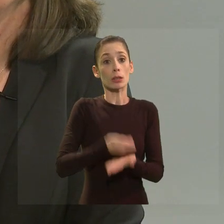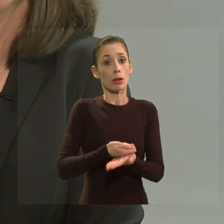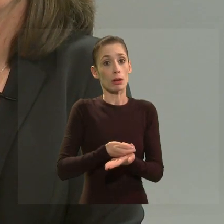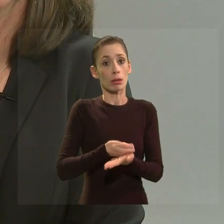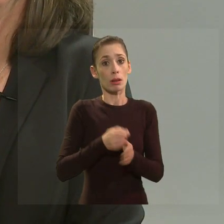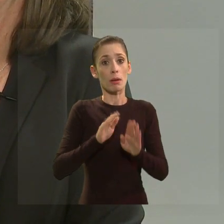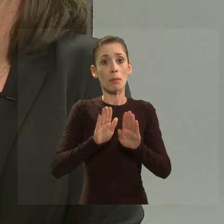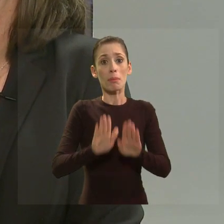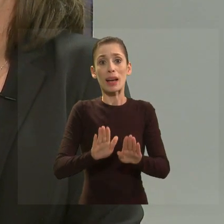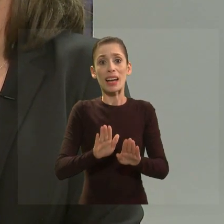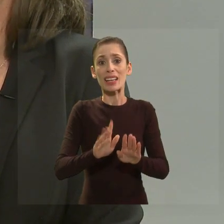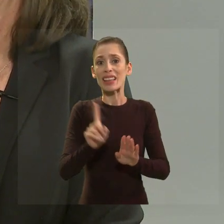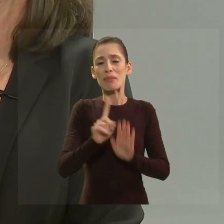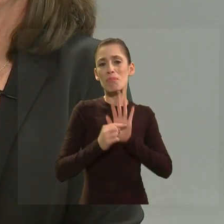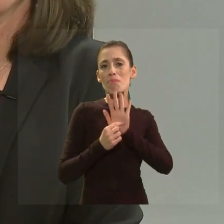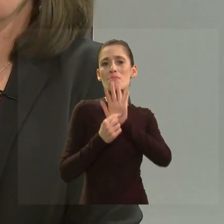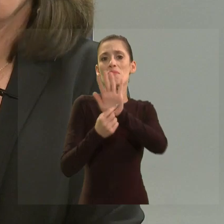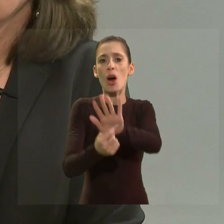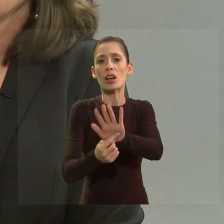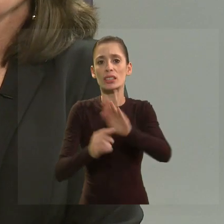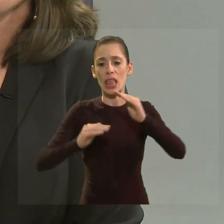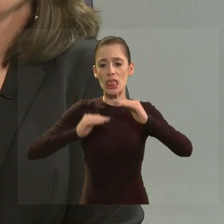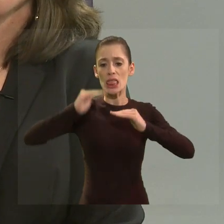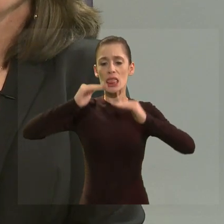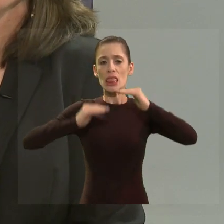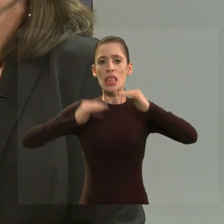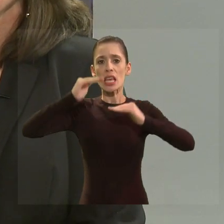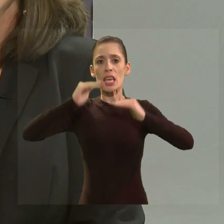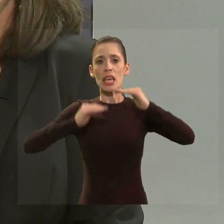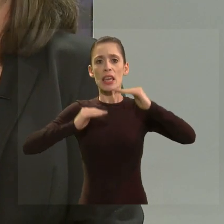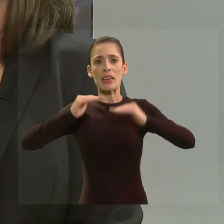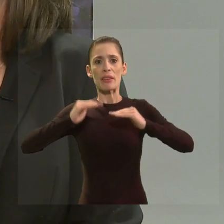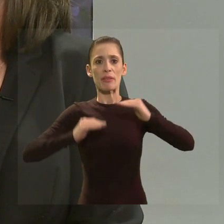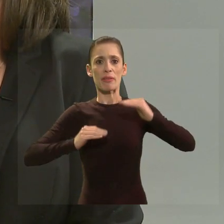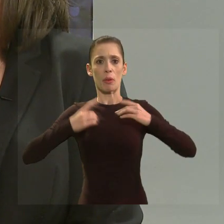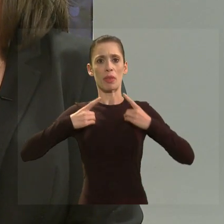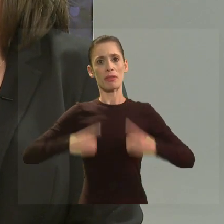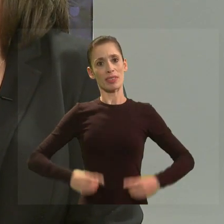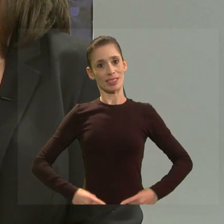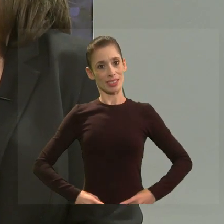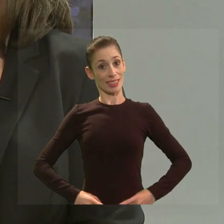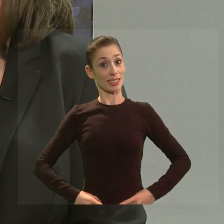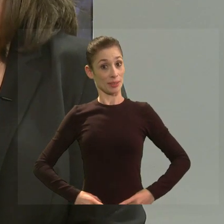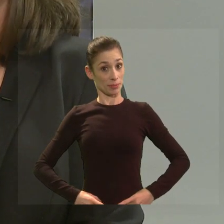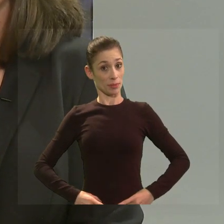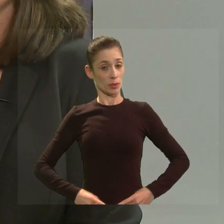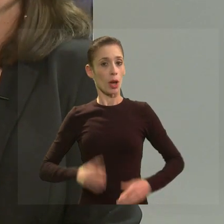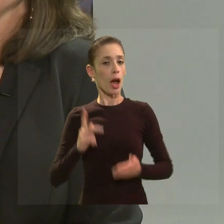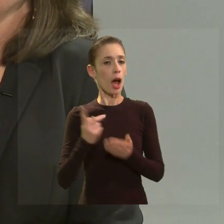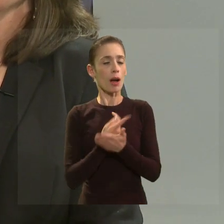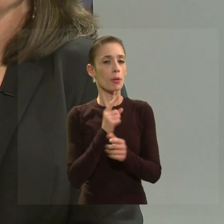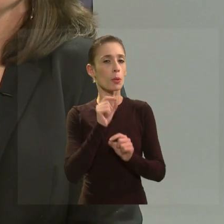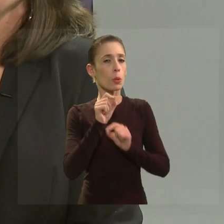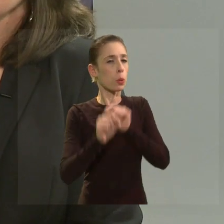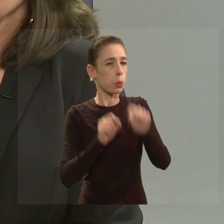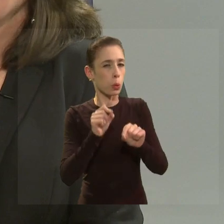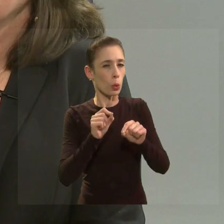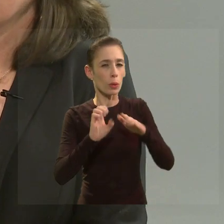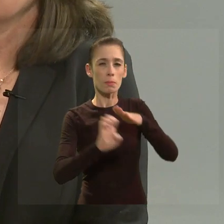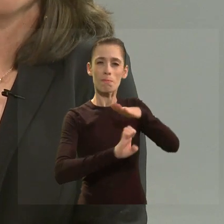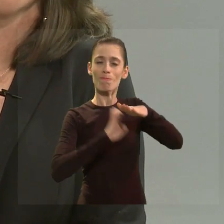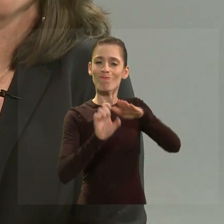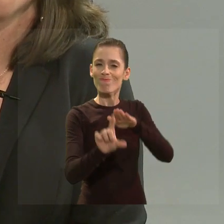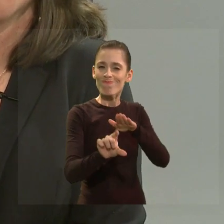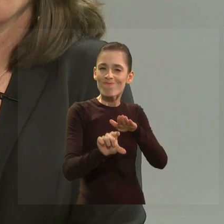a questão do nível de deficiência. Então, gente vê o que geralmente ocorre é que as empresas